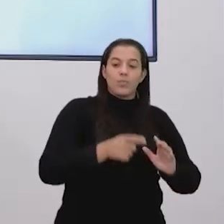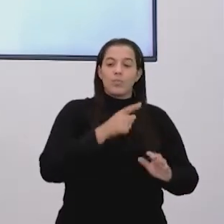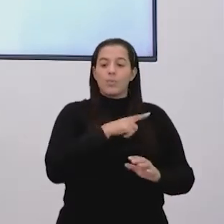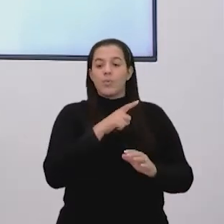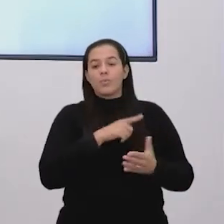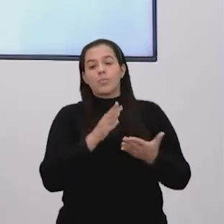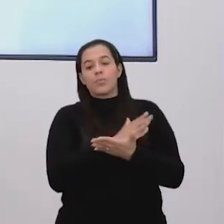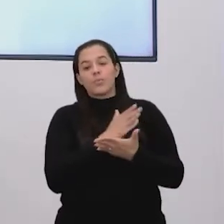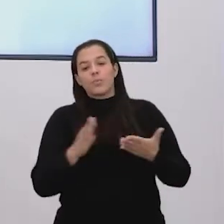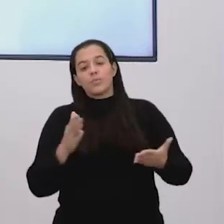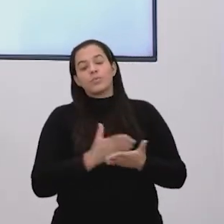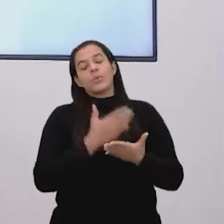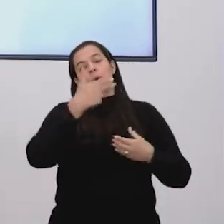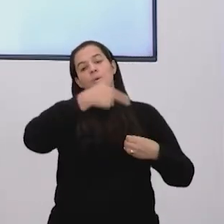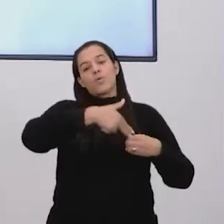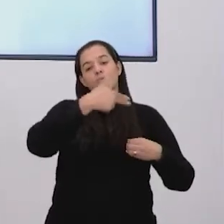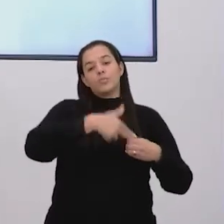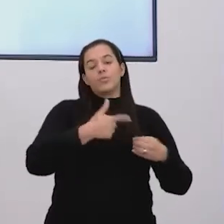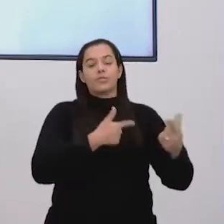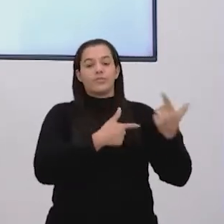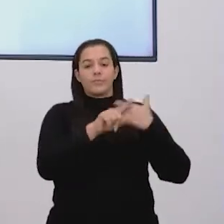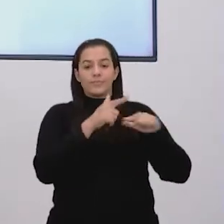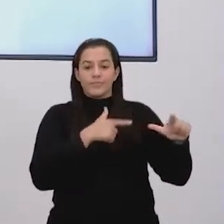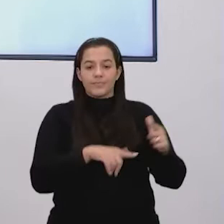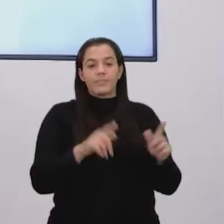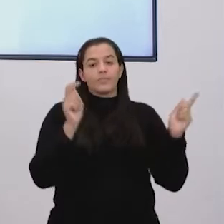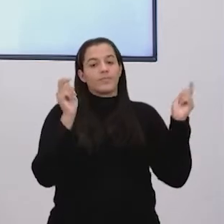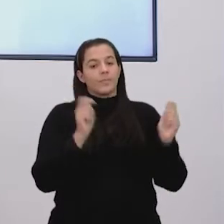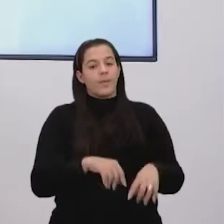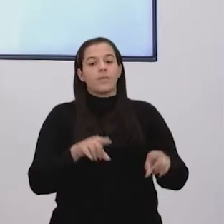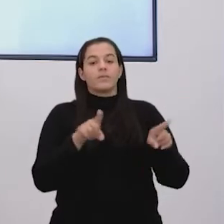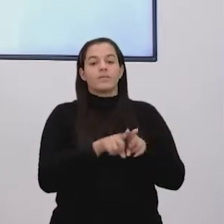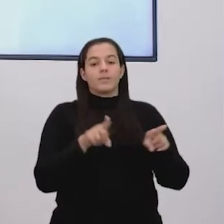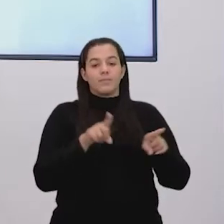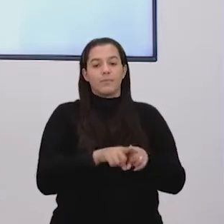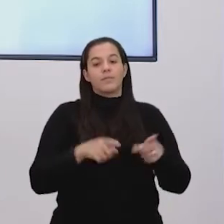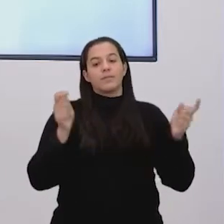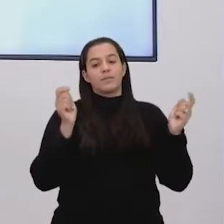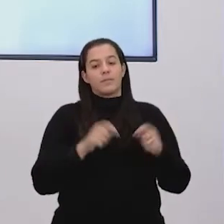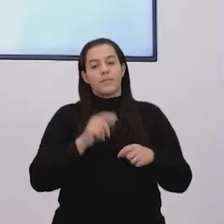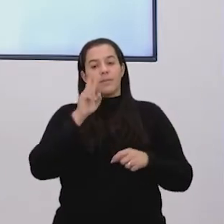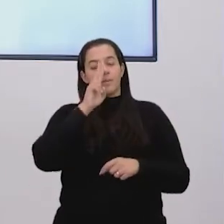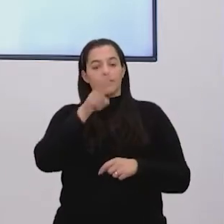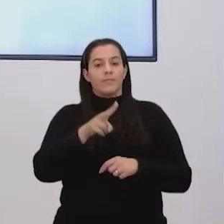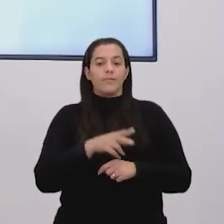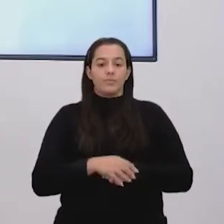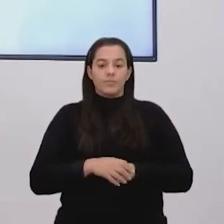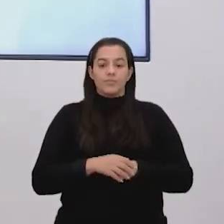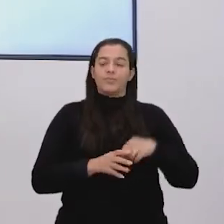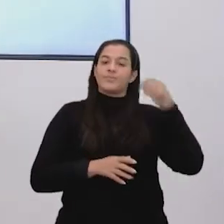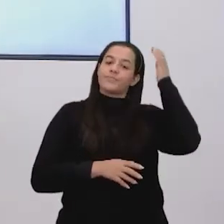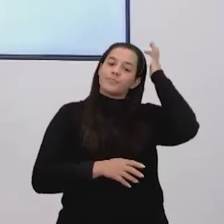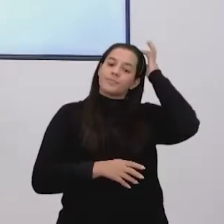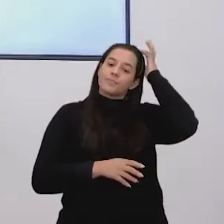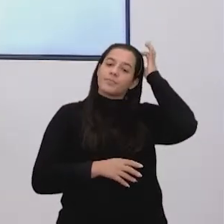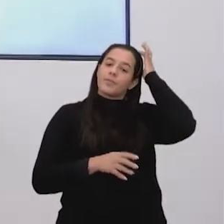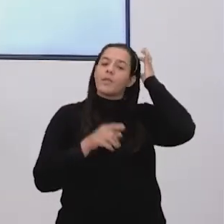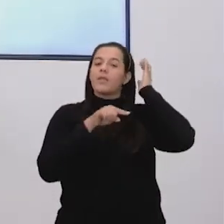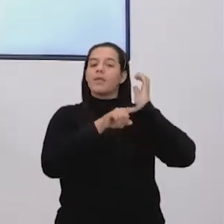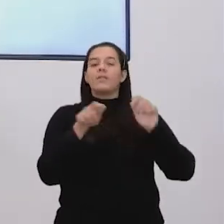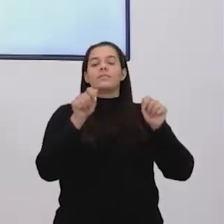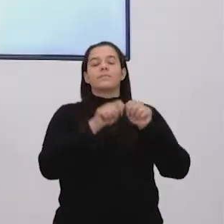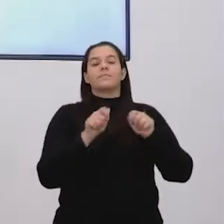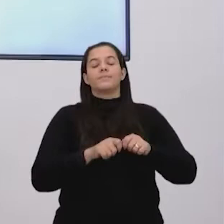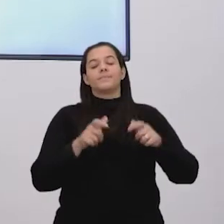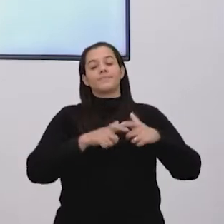usa combustíveis fósseis, que é uma maneira muito eficiente, porque os combustíveis fósseis, ele tem uma eficiência